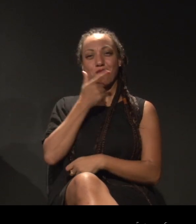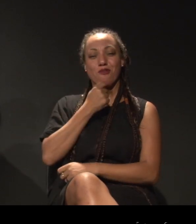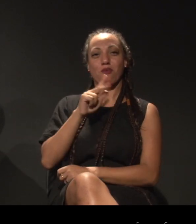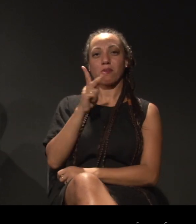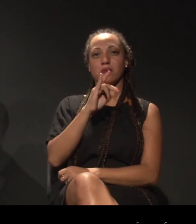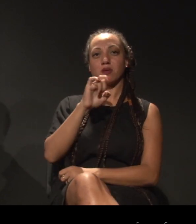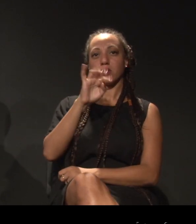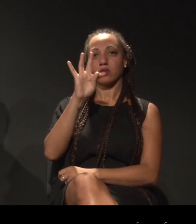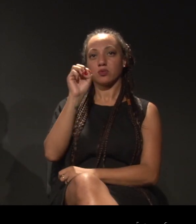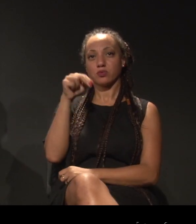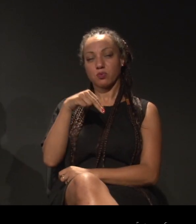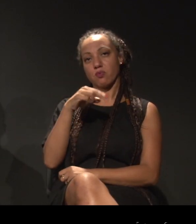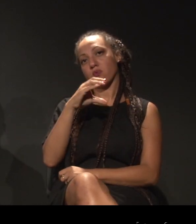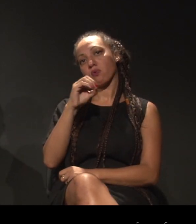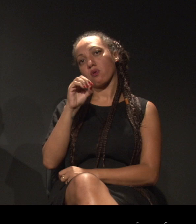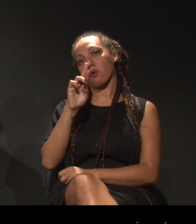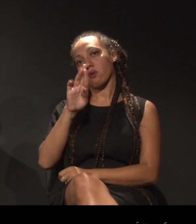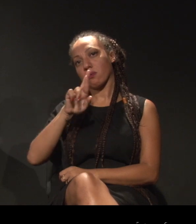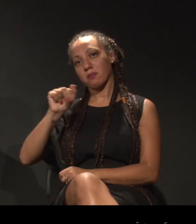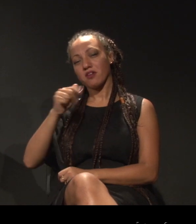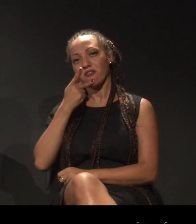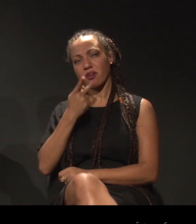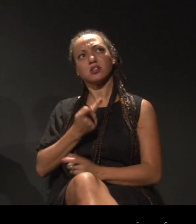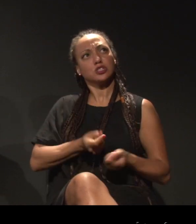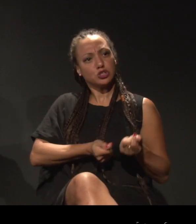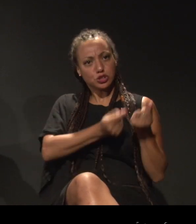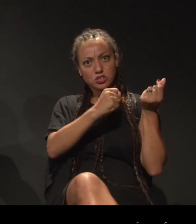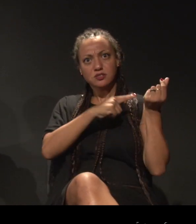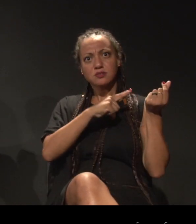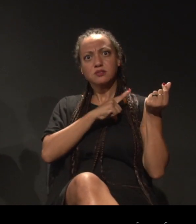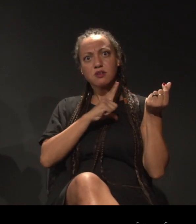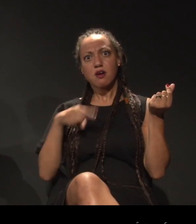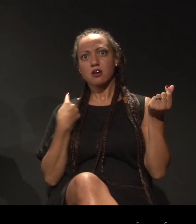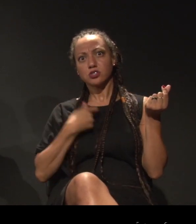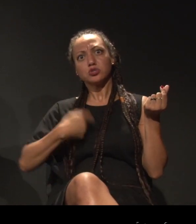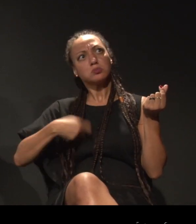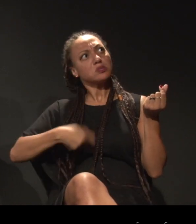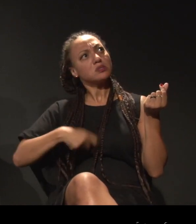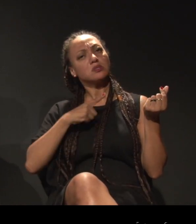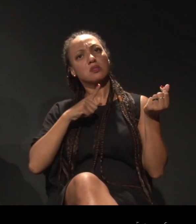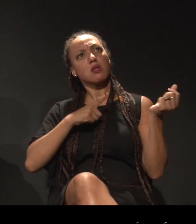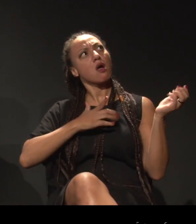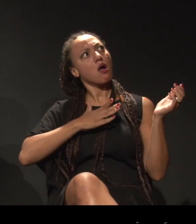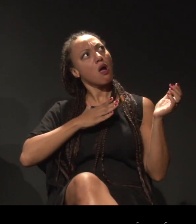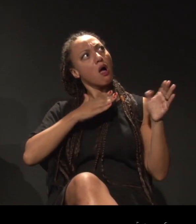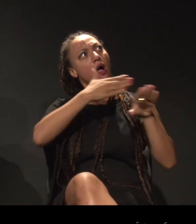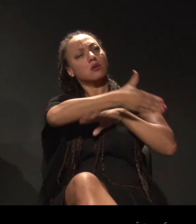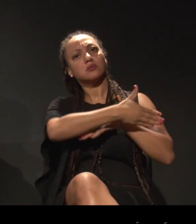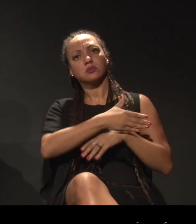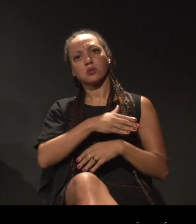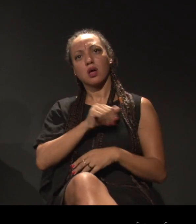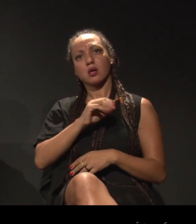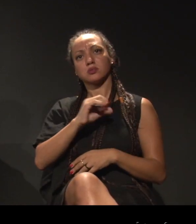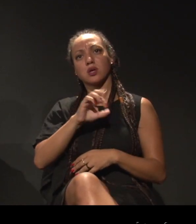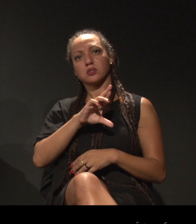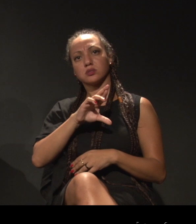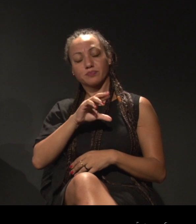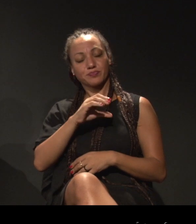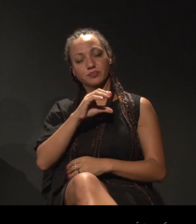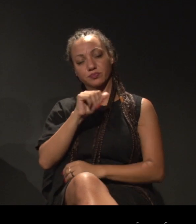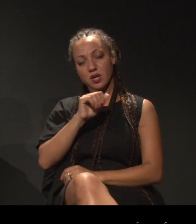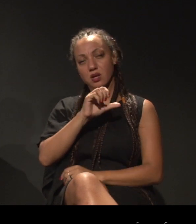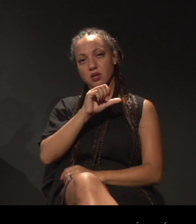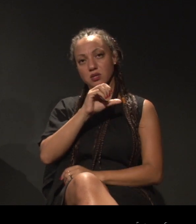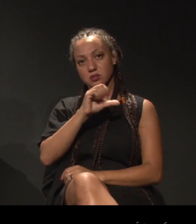muito isso, ele fala o dinheiro existe, nós temos que ter acesso a esse dinheiro e tendo acesso